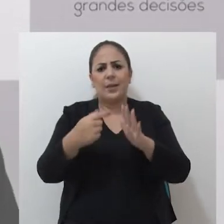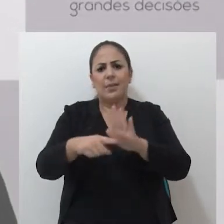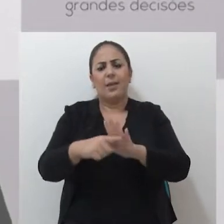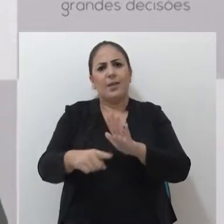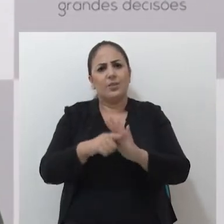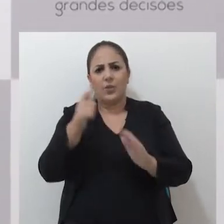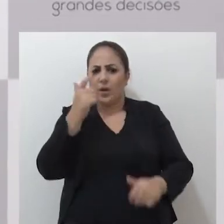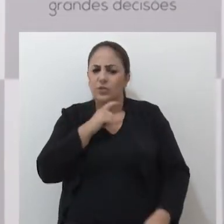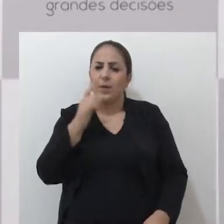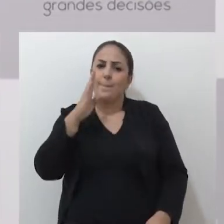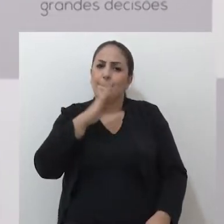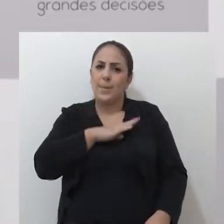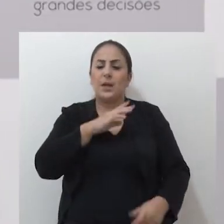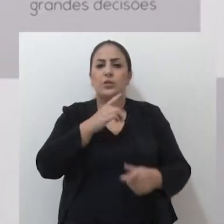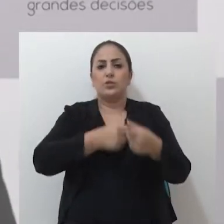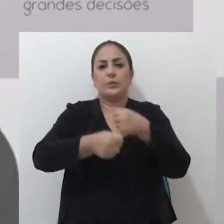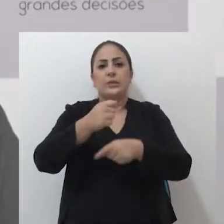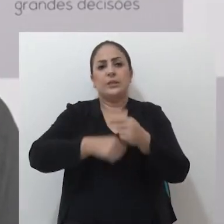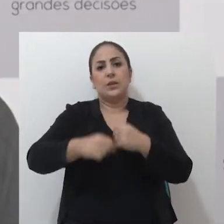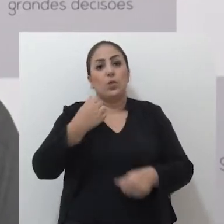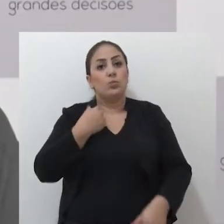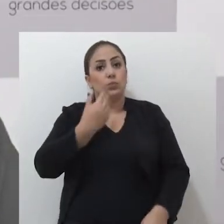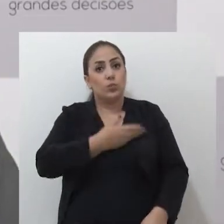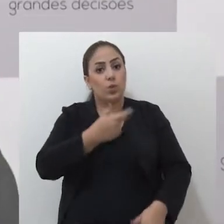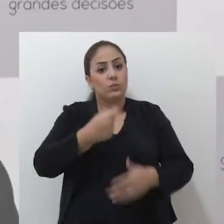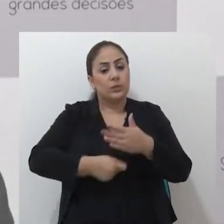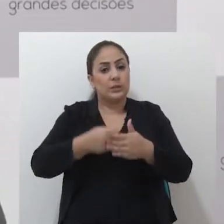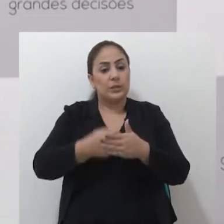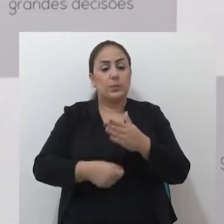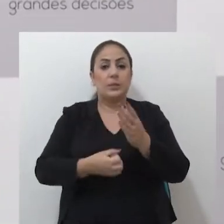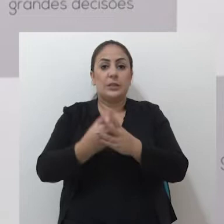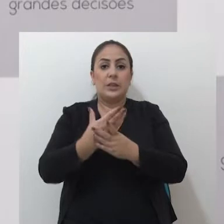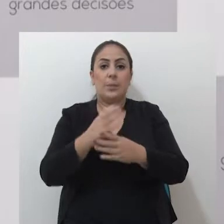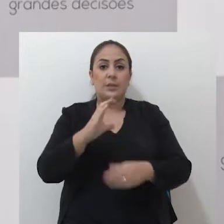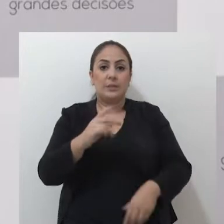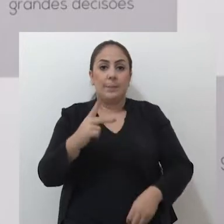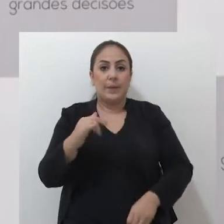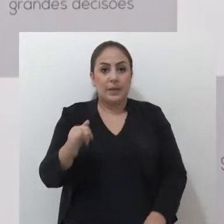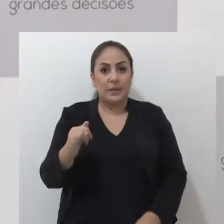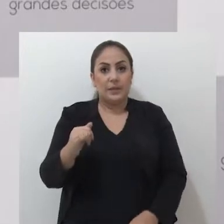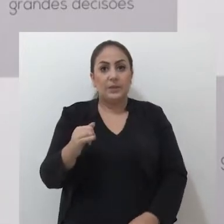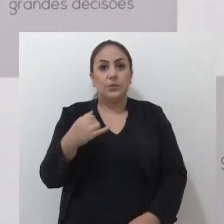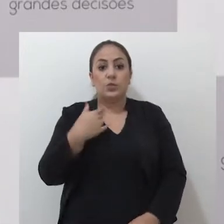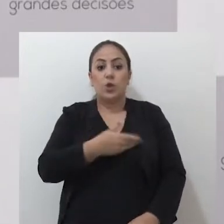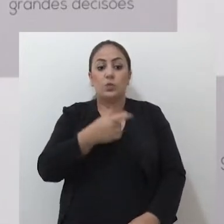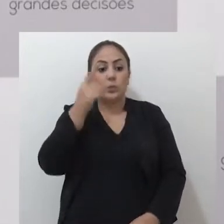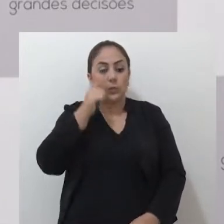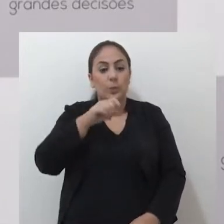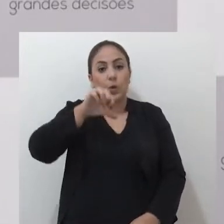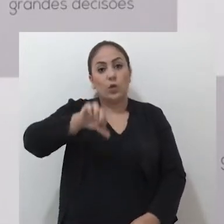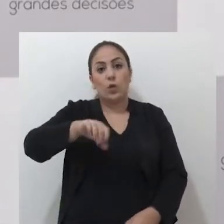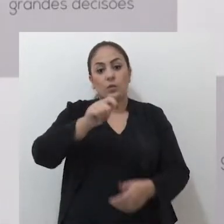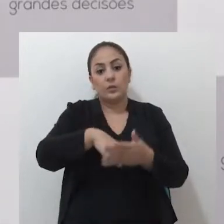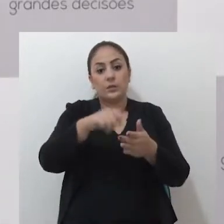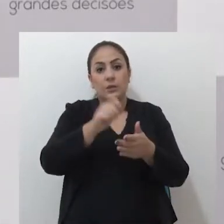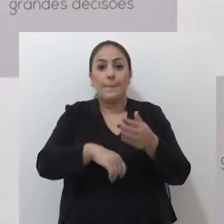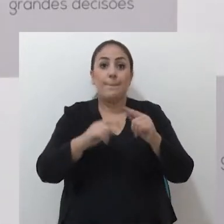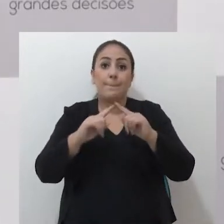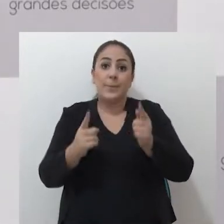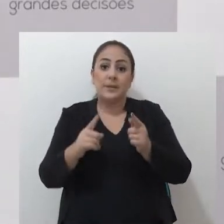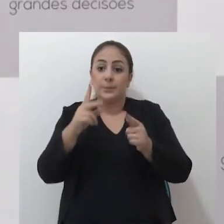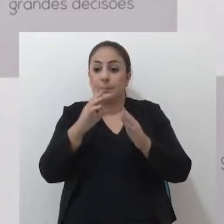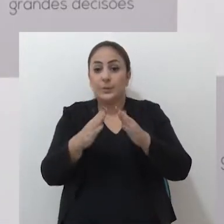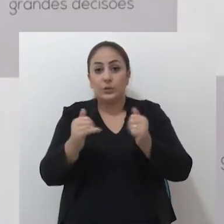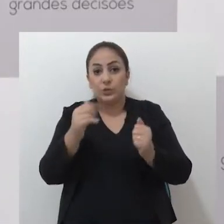temos certeza que é má administração e nós tentamos aqui na Câmara de Vereadores uma CPI. Conseguimos nove assinaturas, mas a